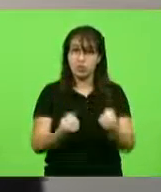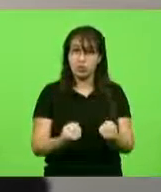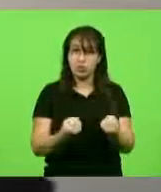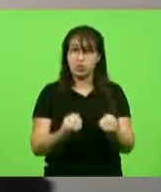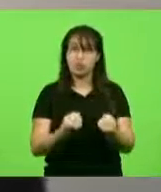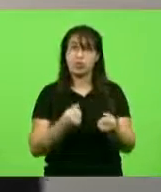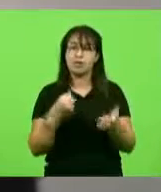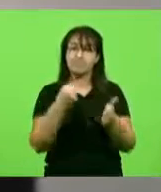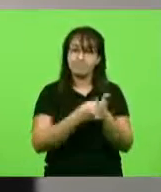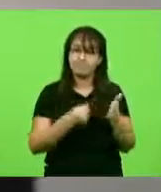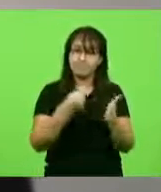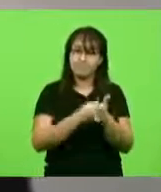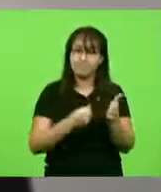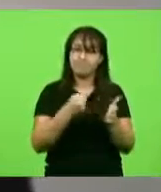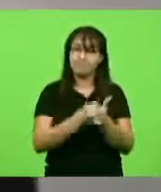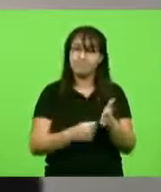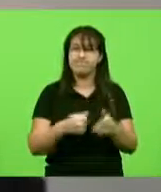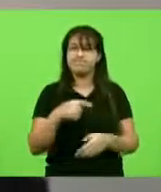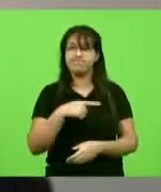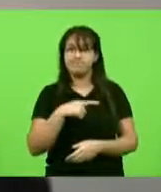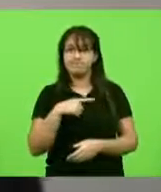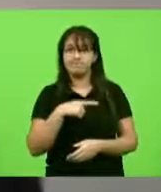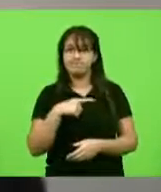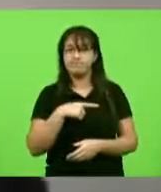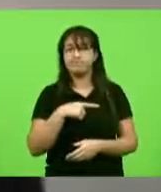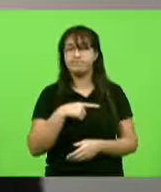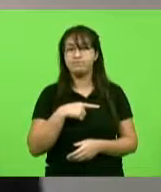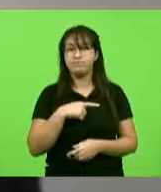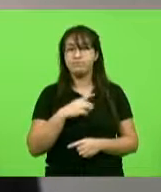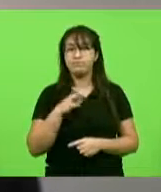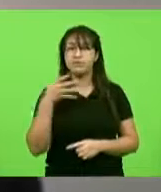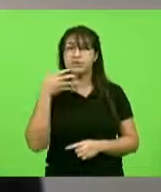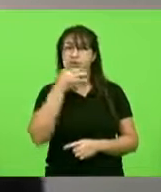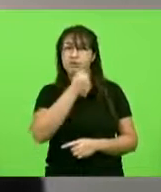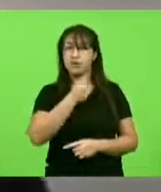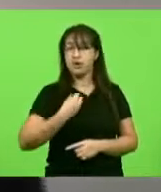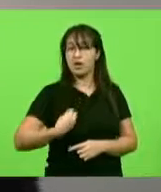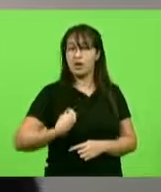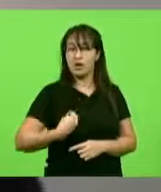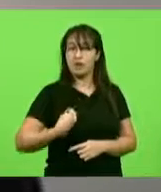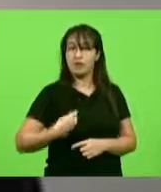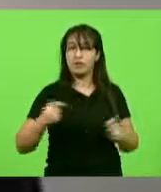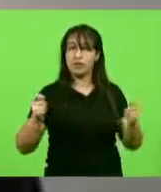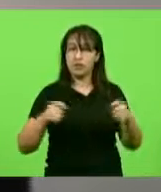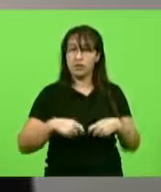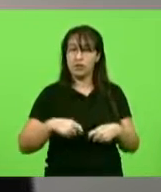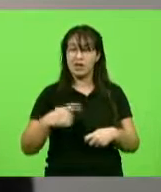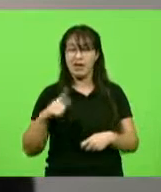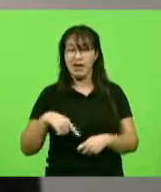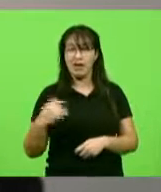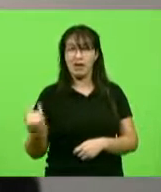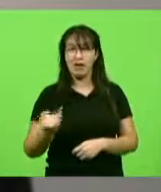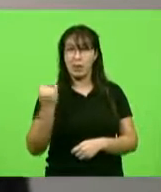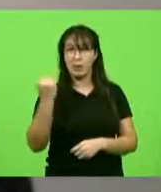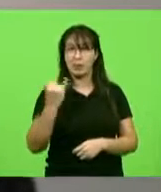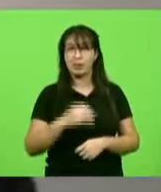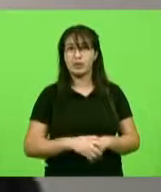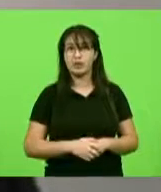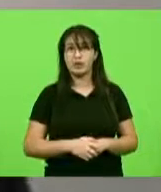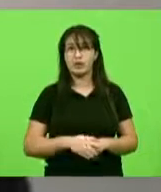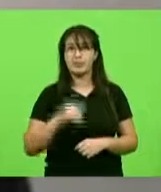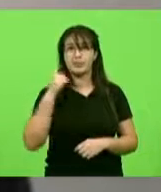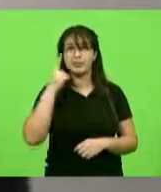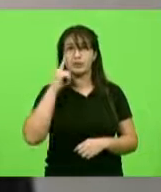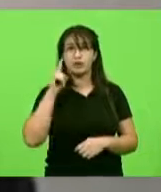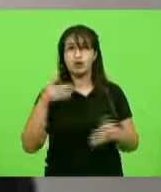lutando, sacrificando-se, inclusive, para poder salvar vidas tão importantes que são. Nesse dia, nós